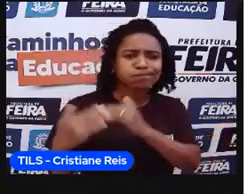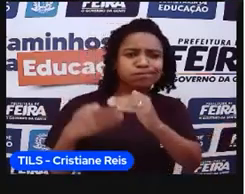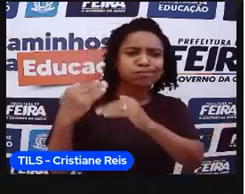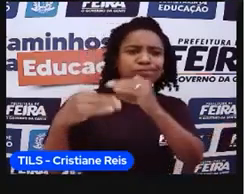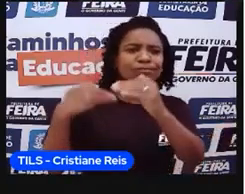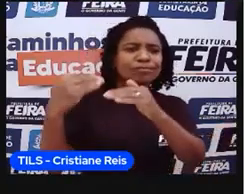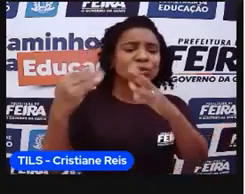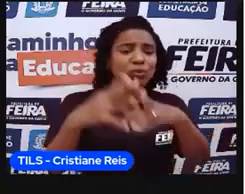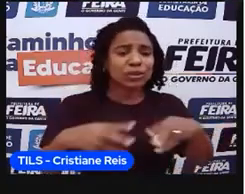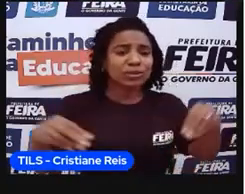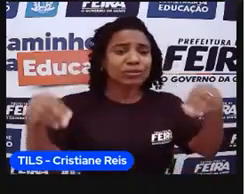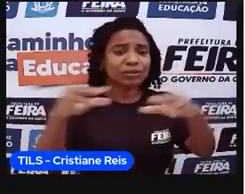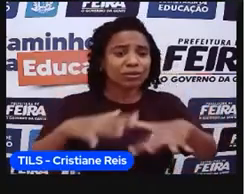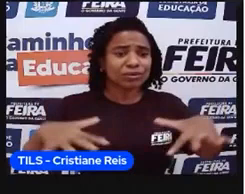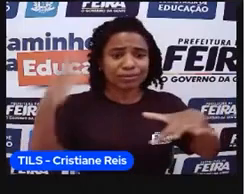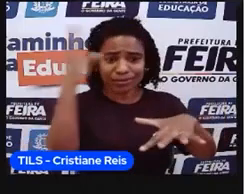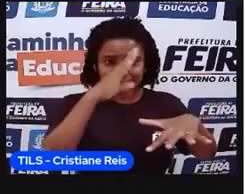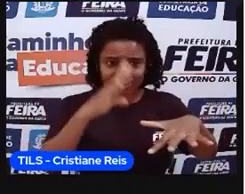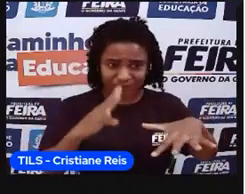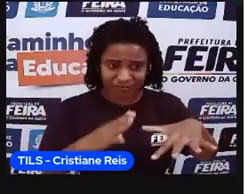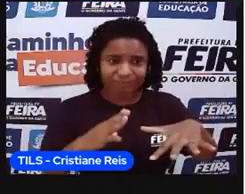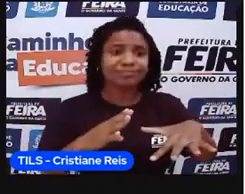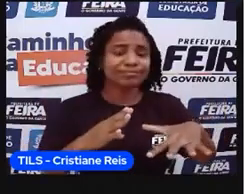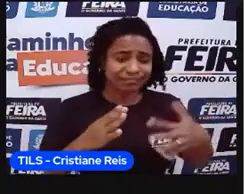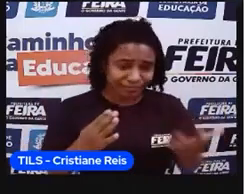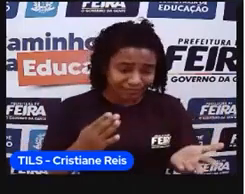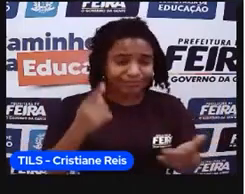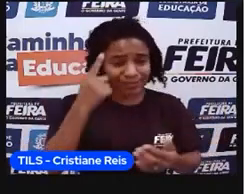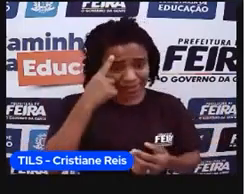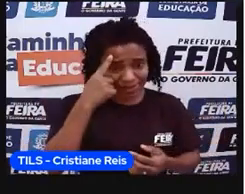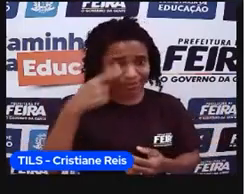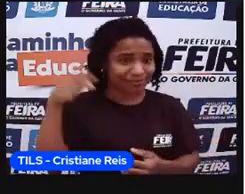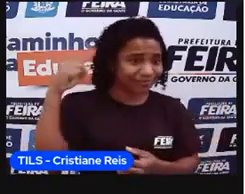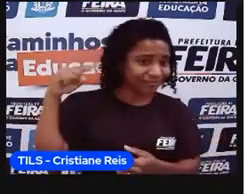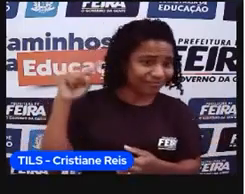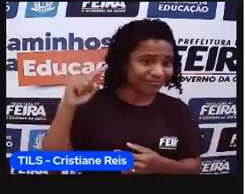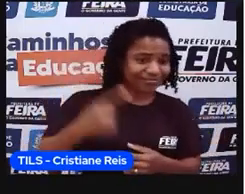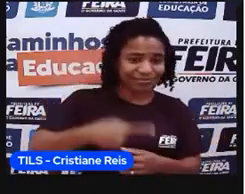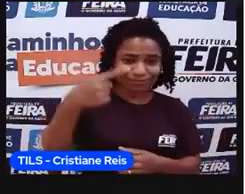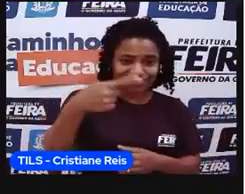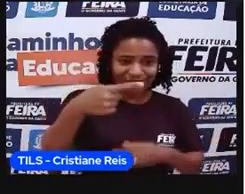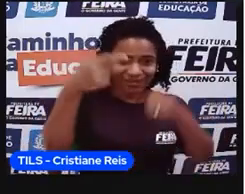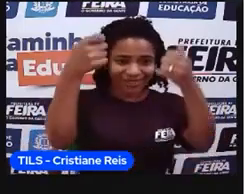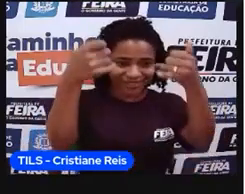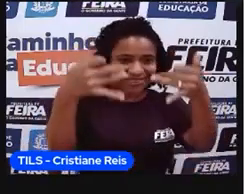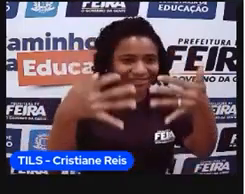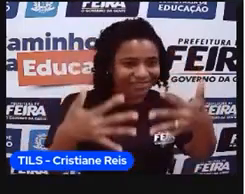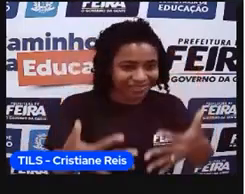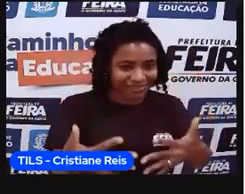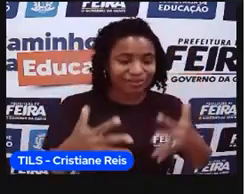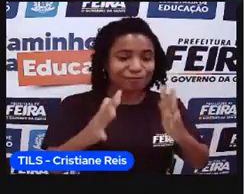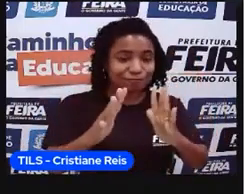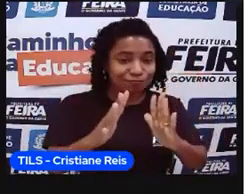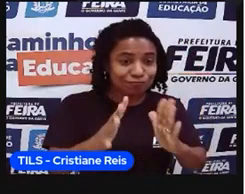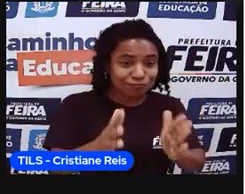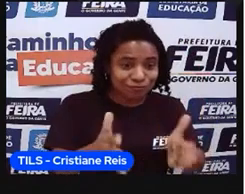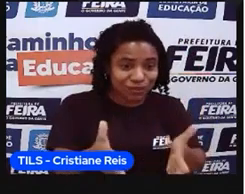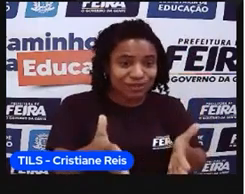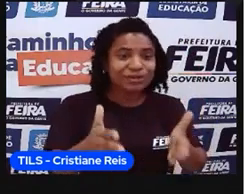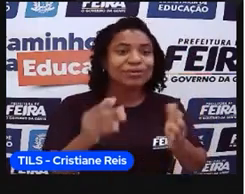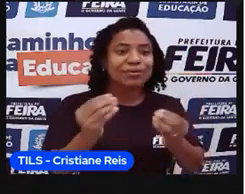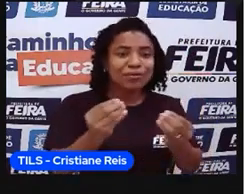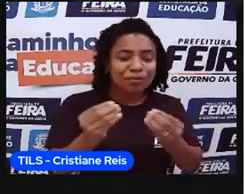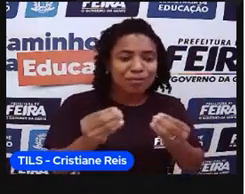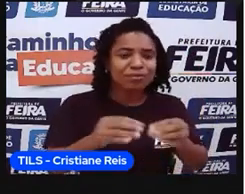território. Que a gente sabe, aí paramos, né? Na atividade da parte 1. Exatamente que falava sobre essa divisão, né?